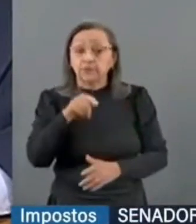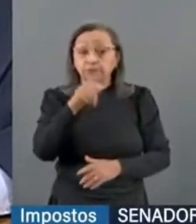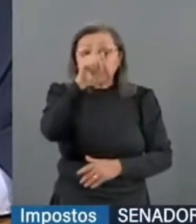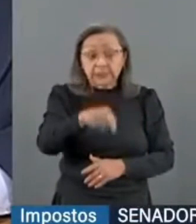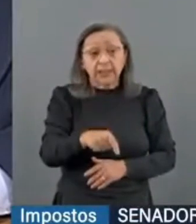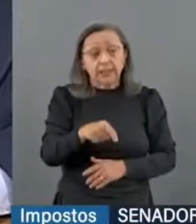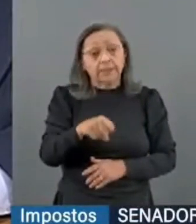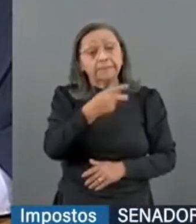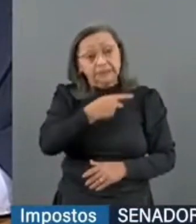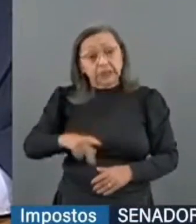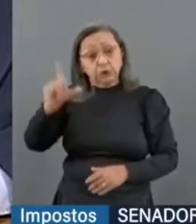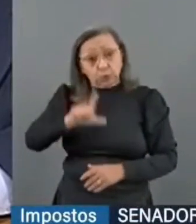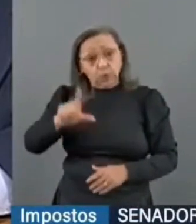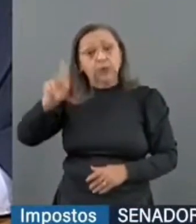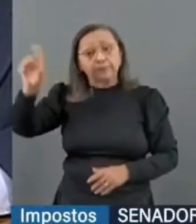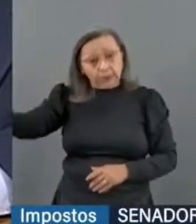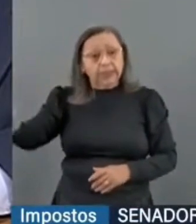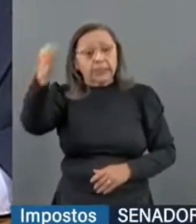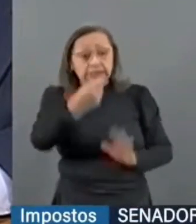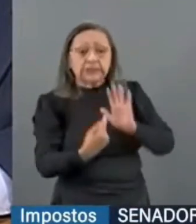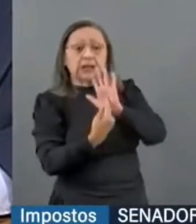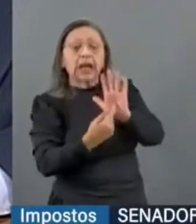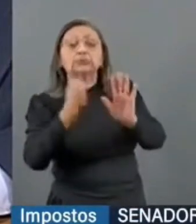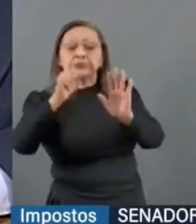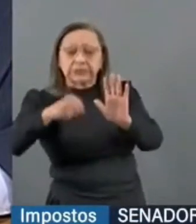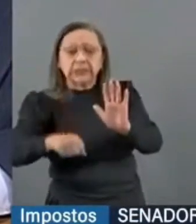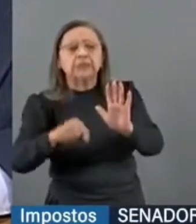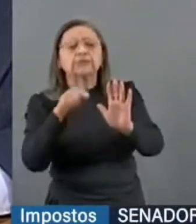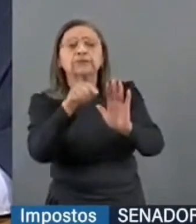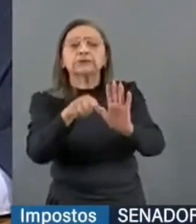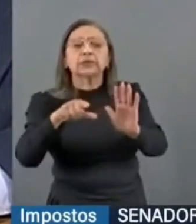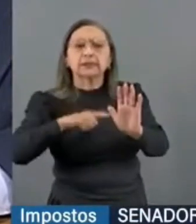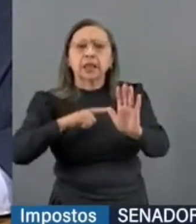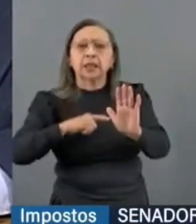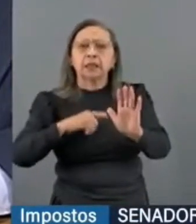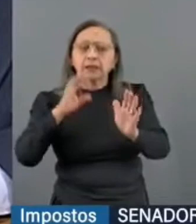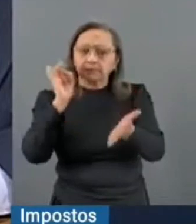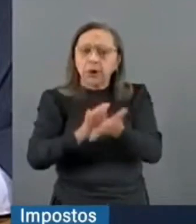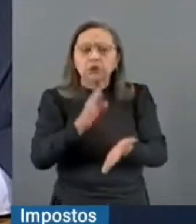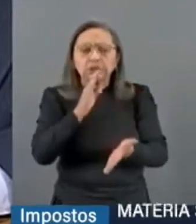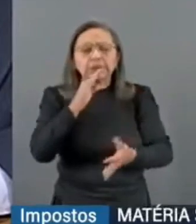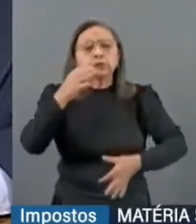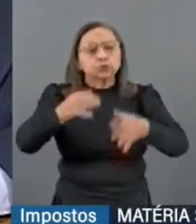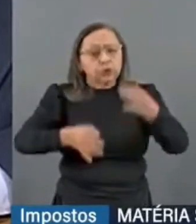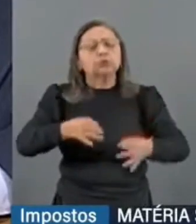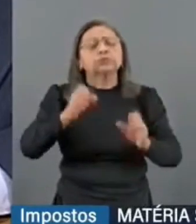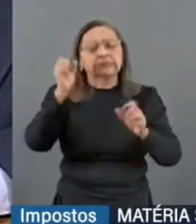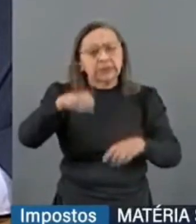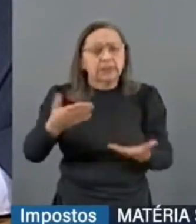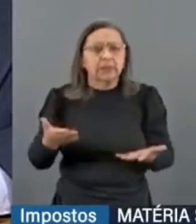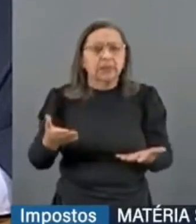foi indicado pelo presidente da República? Foi. O senhor tem notável saber jurídico? Ora,